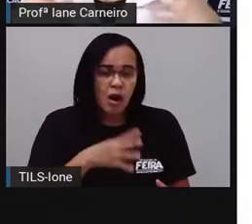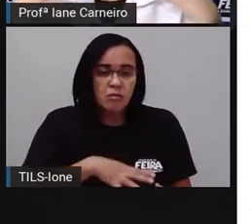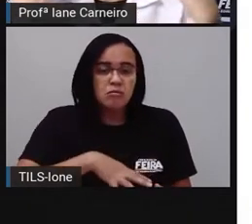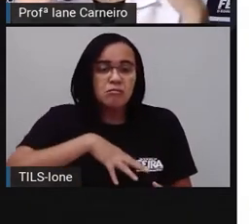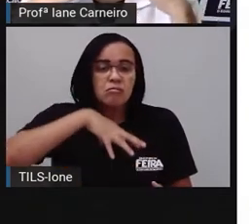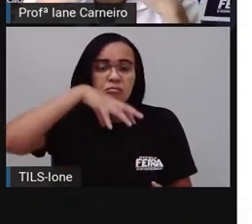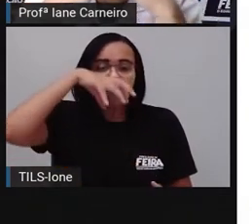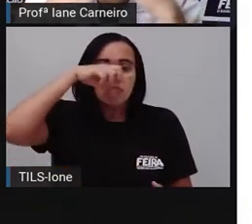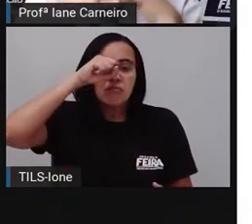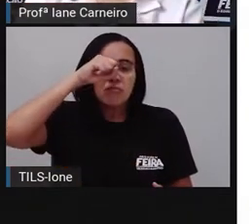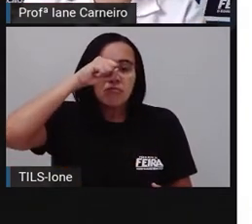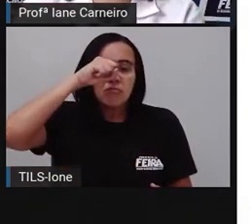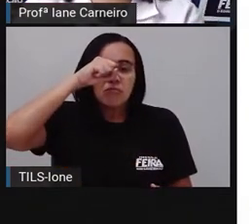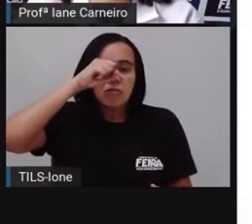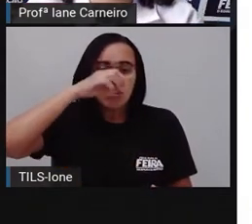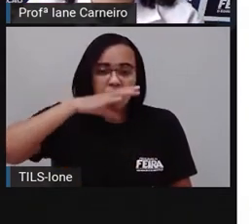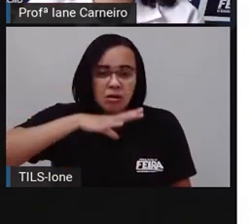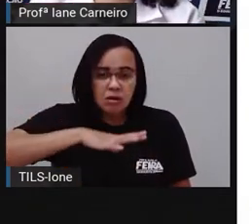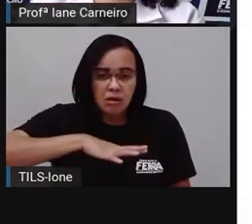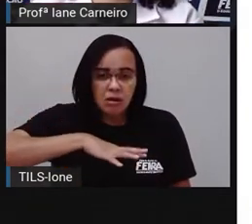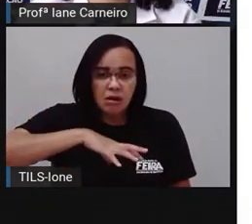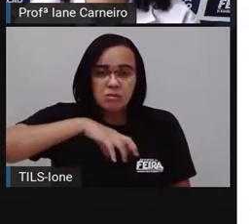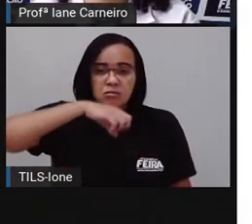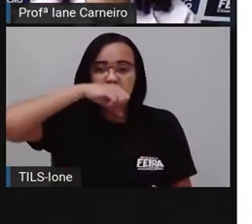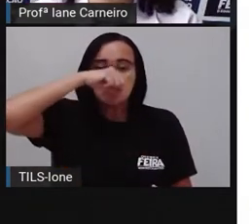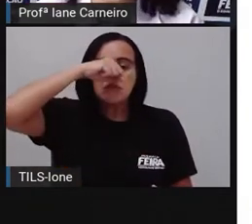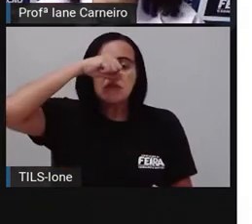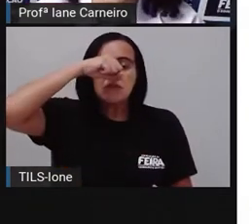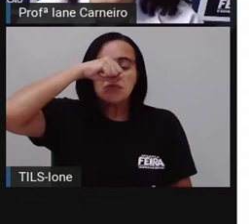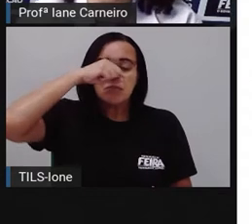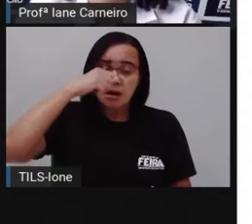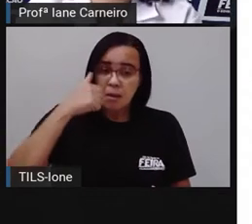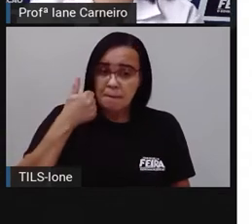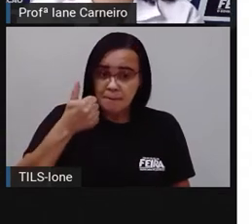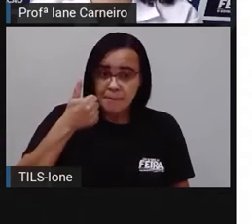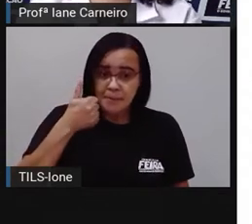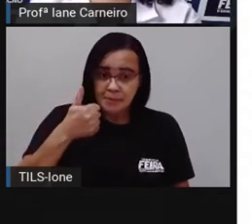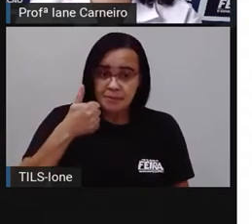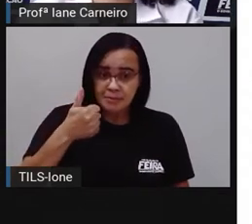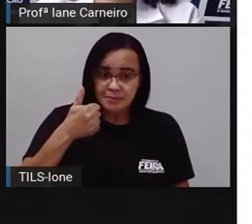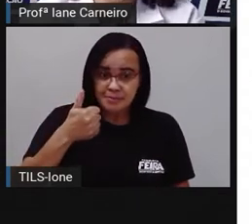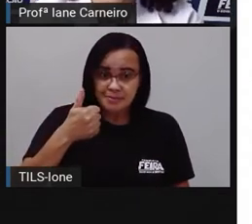pouquinho pra você ver o funcionamento do seu nariz.